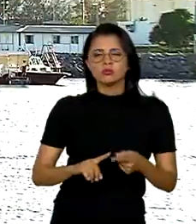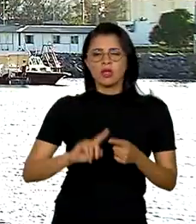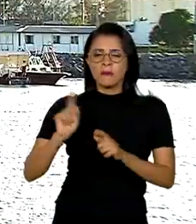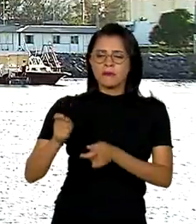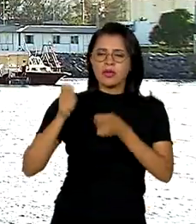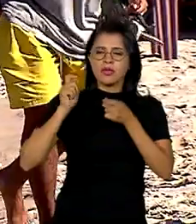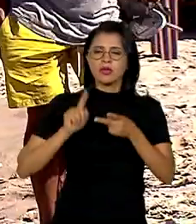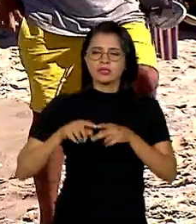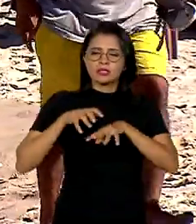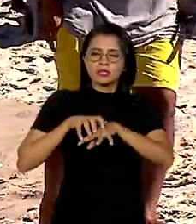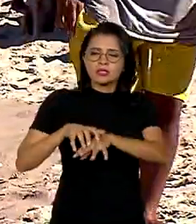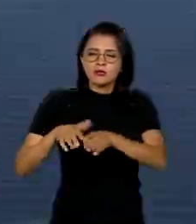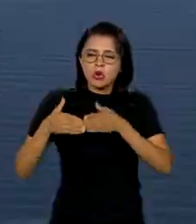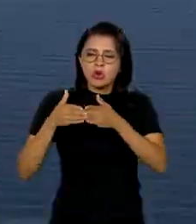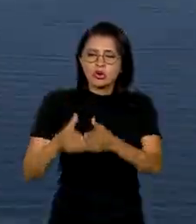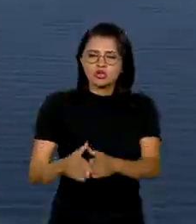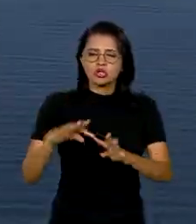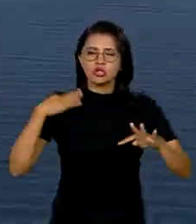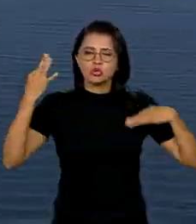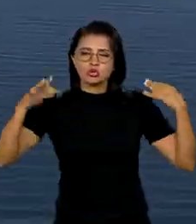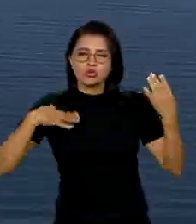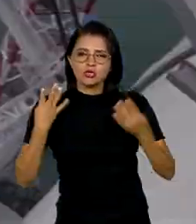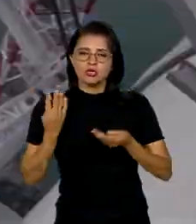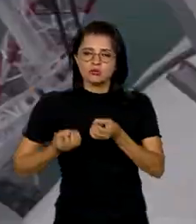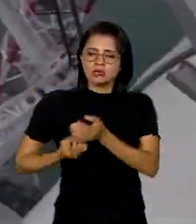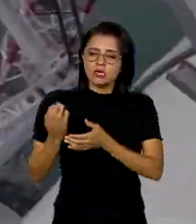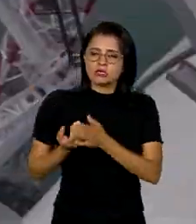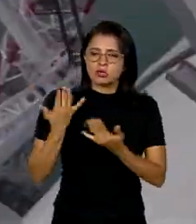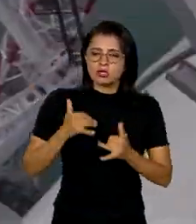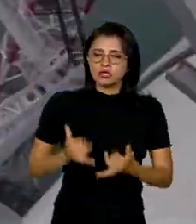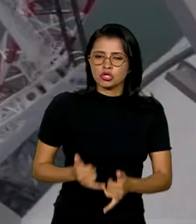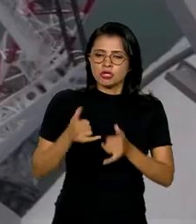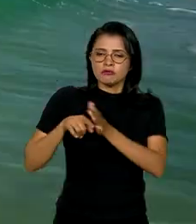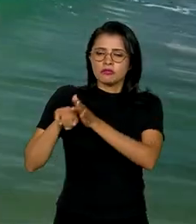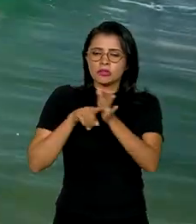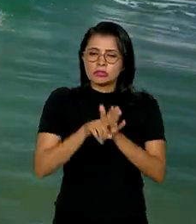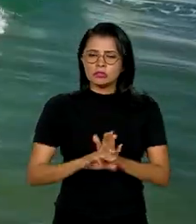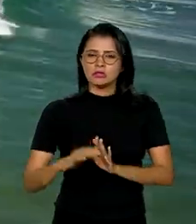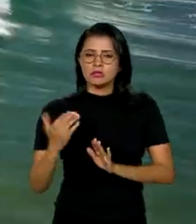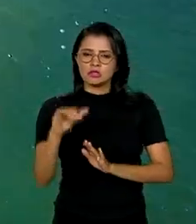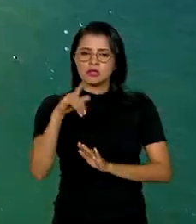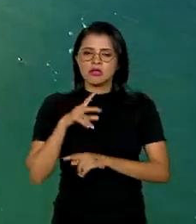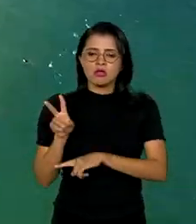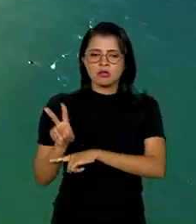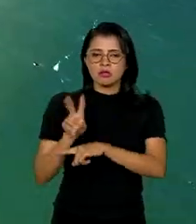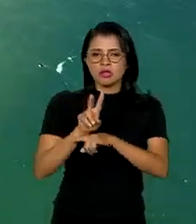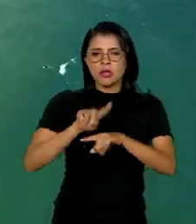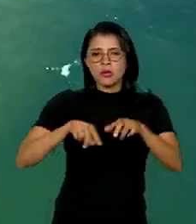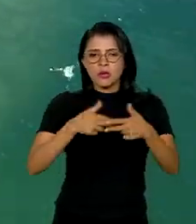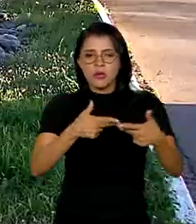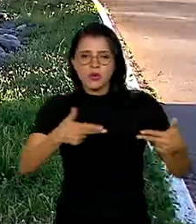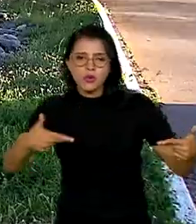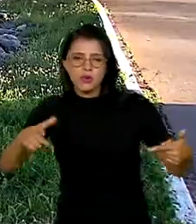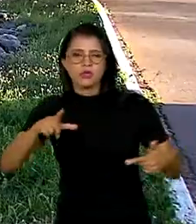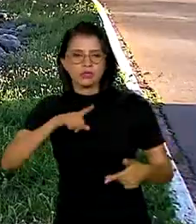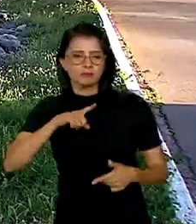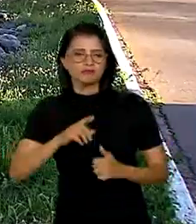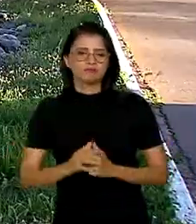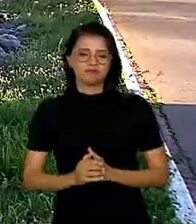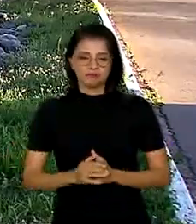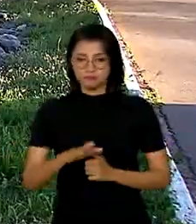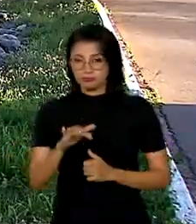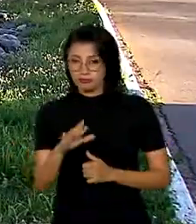transporte marítimo, turismo, produção de energia, pesquisa científica e conservação da biodiversidade. A